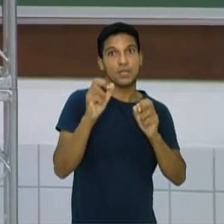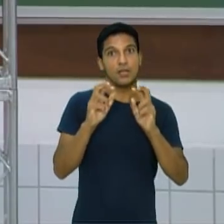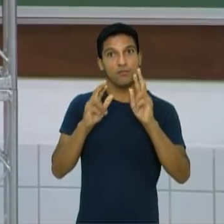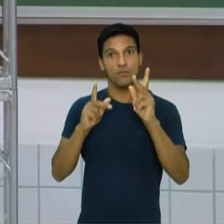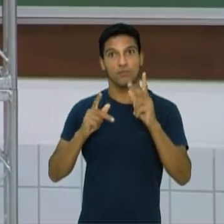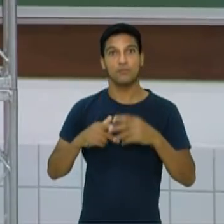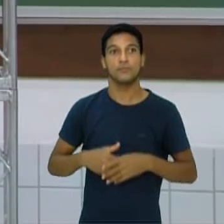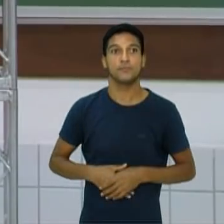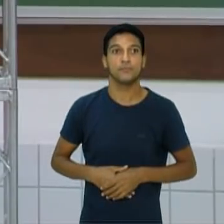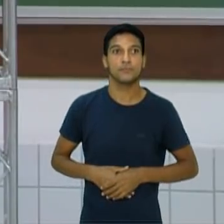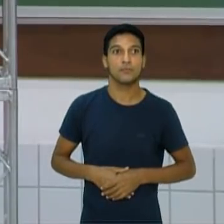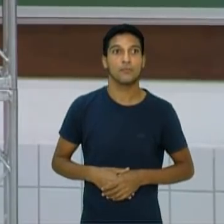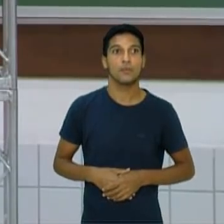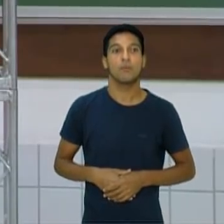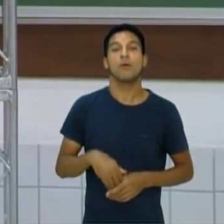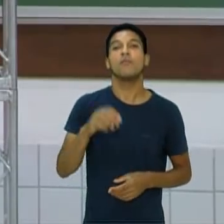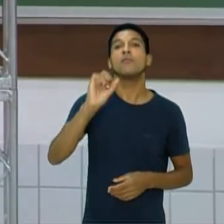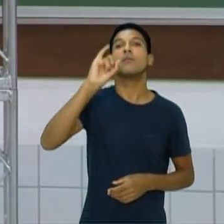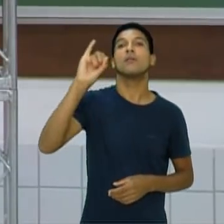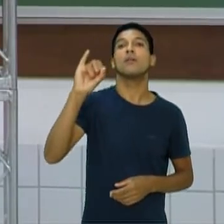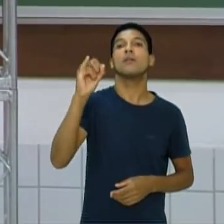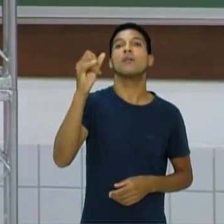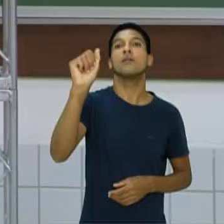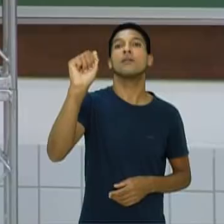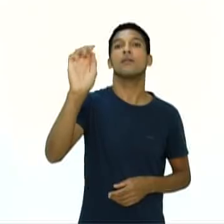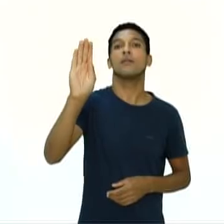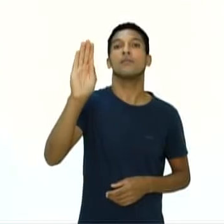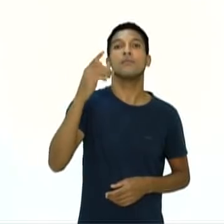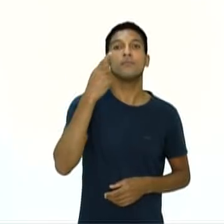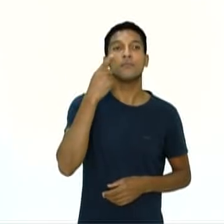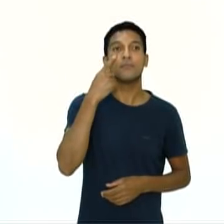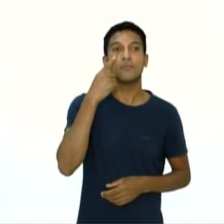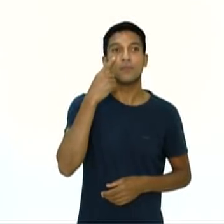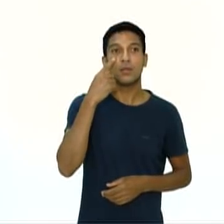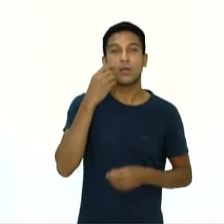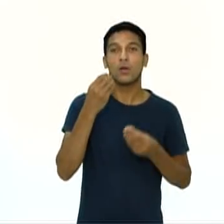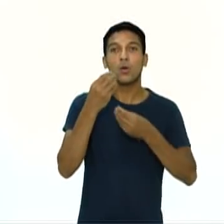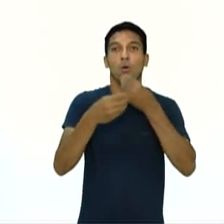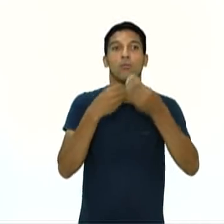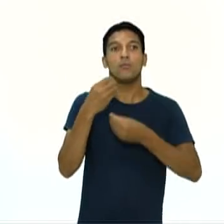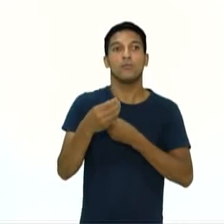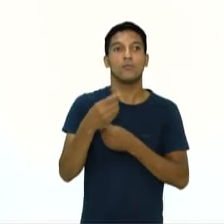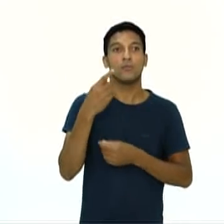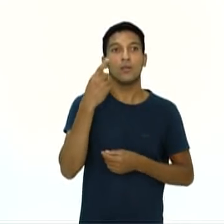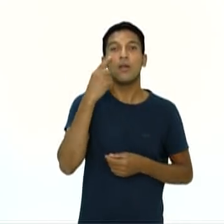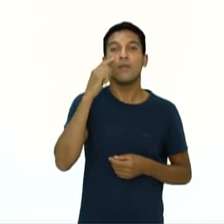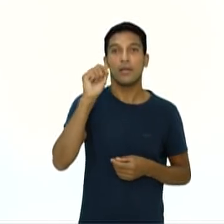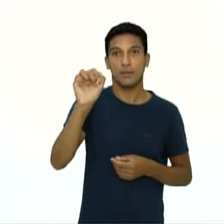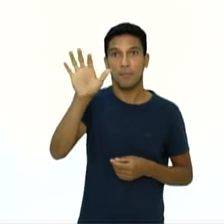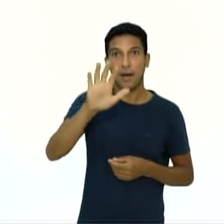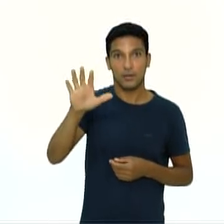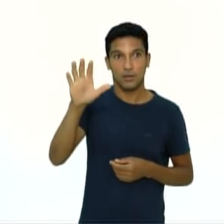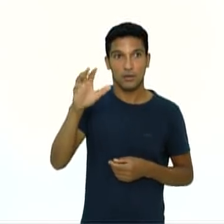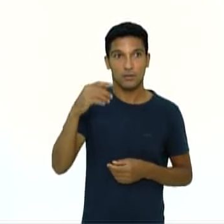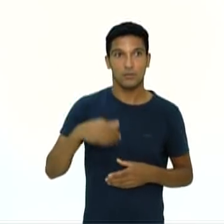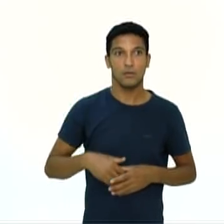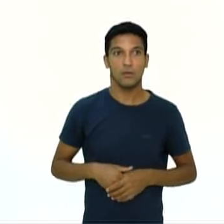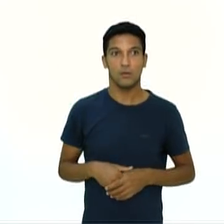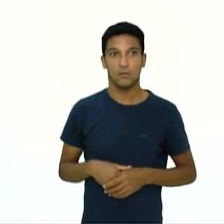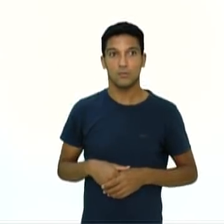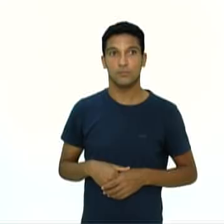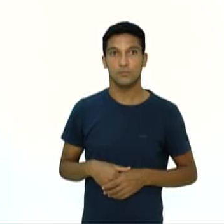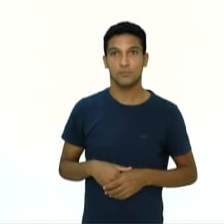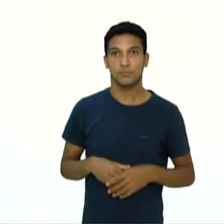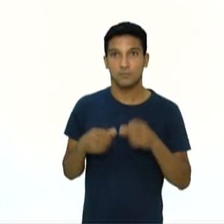vamos falar primeiro do jebe. Então, o jebe, ele é desferido com a mão da frente da guarda. E por isso é